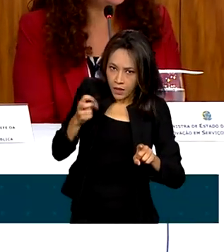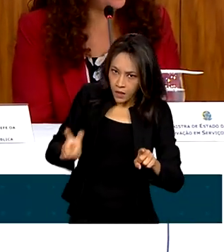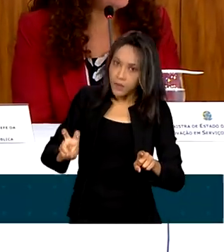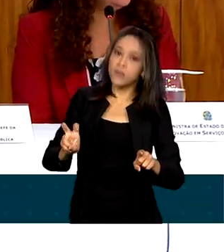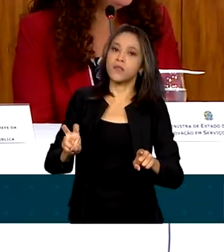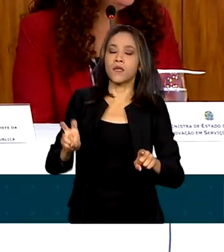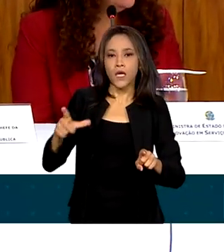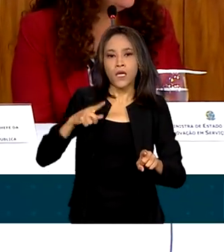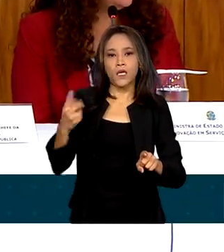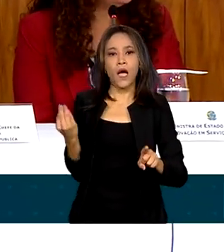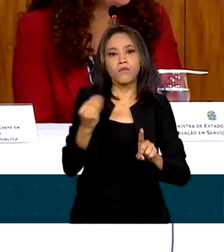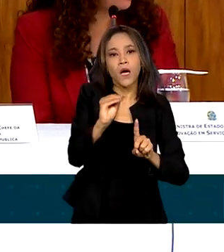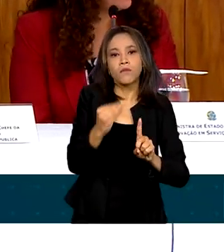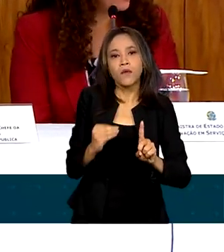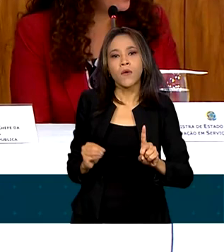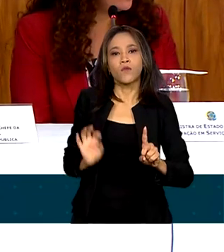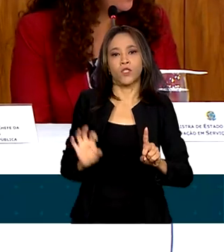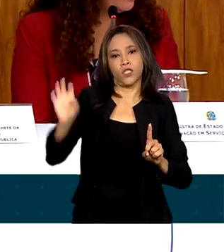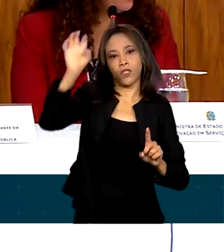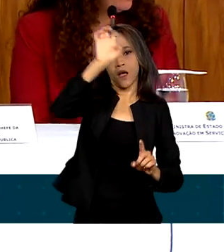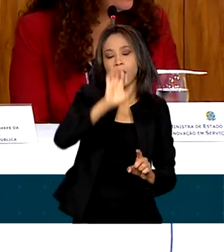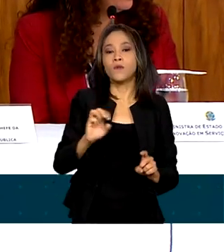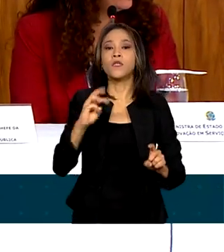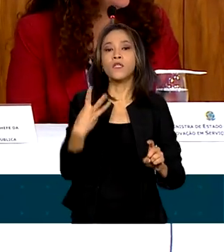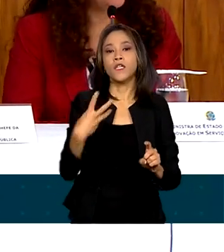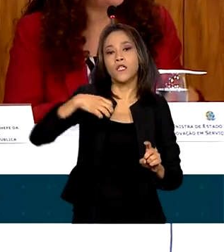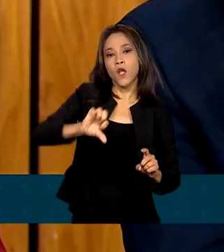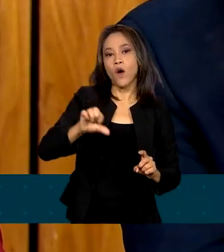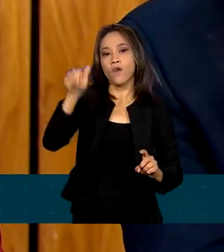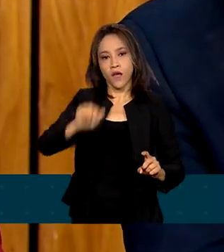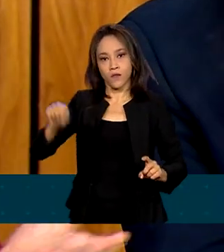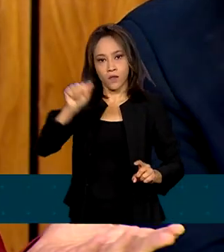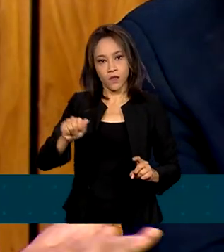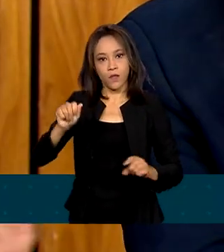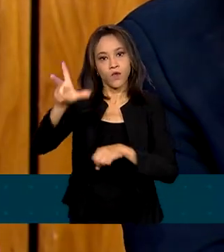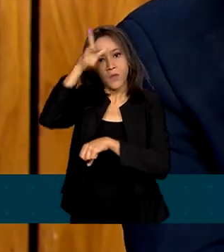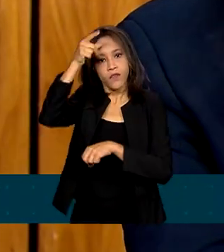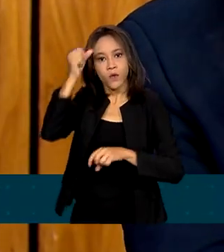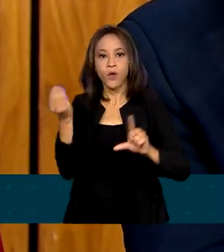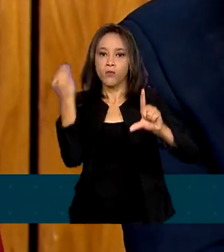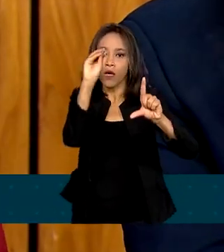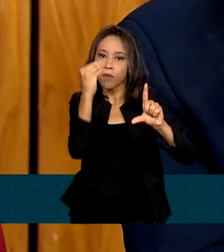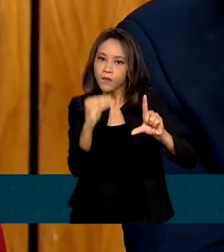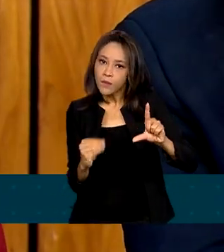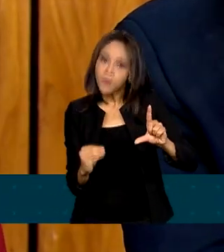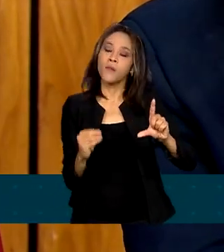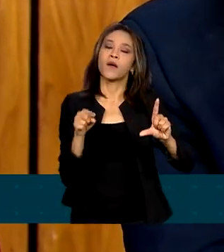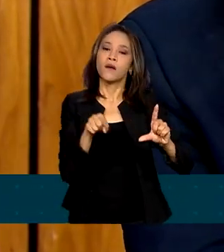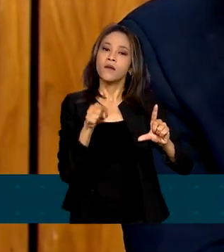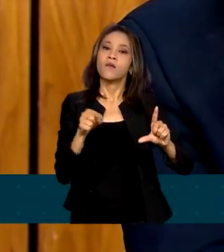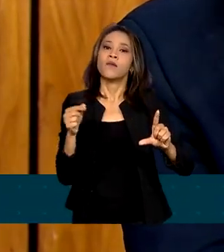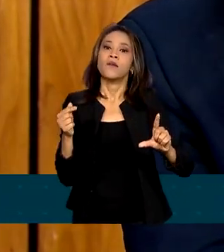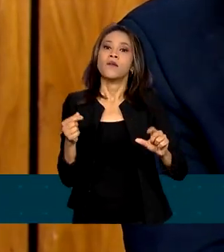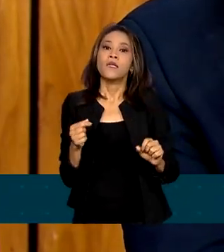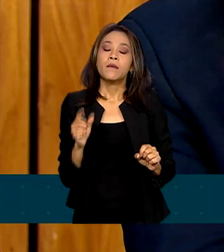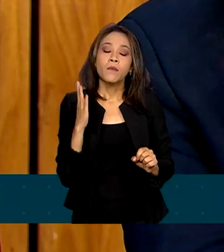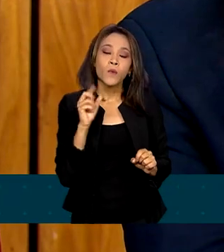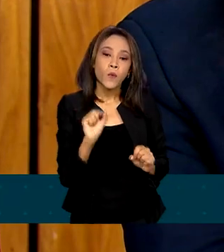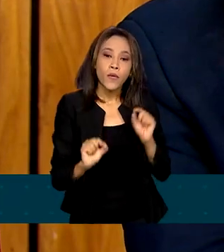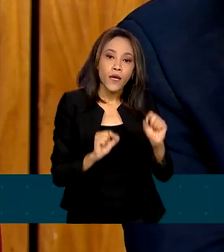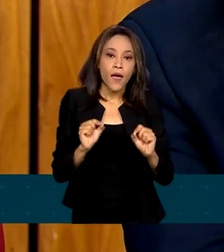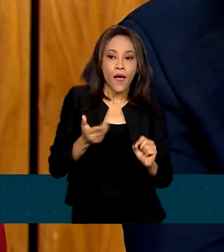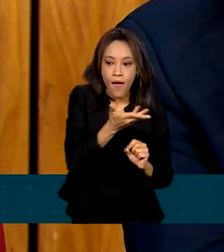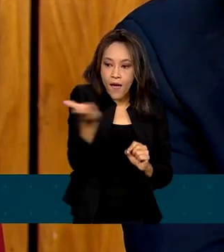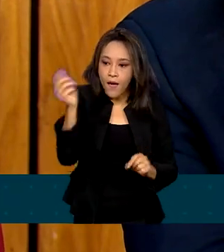todos os estados e 39 associações de prefeituras que acabam chegando a todas as prefeituras no Brasil, onde essas